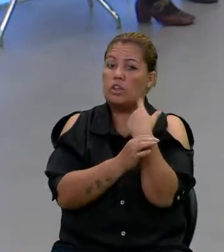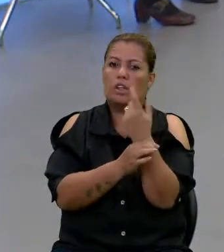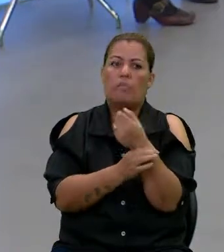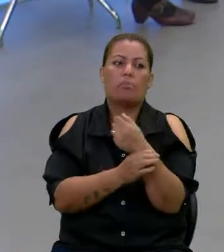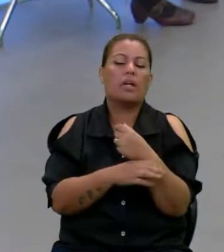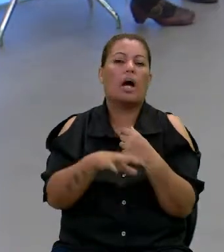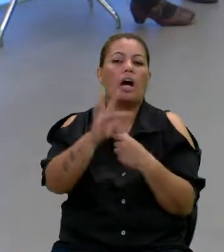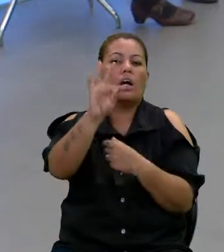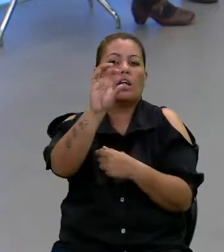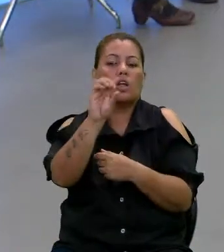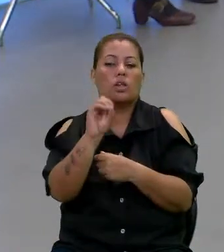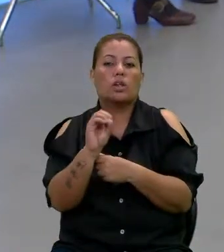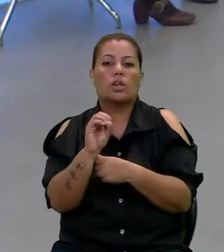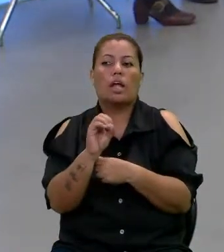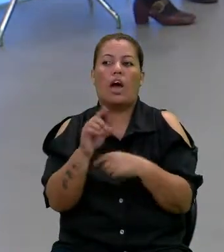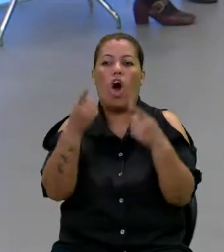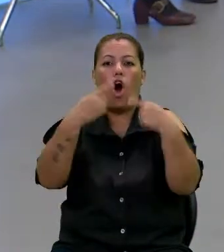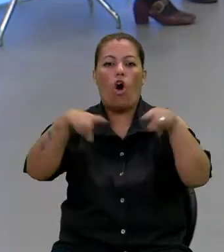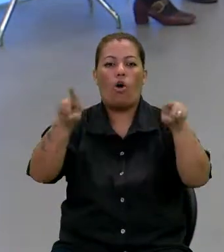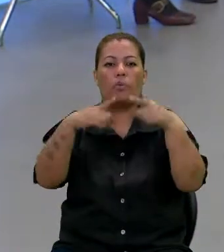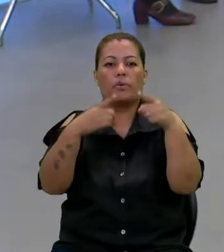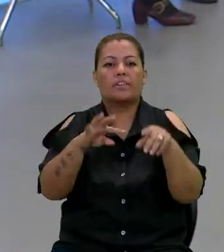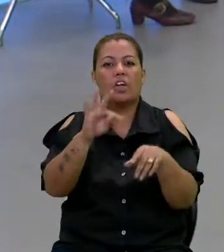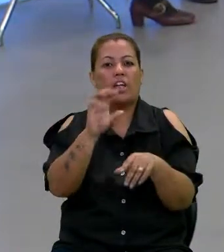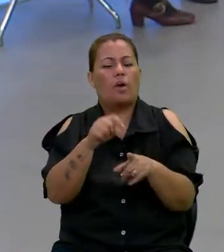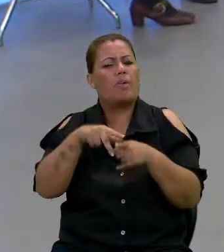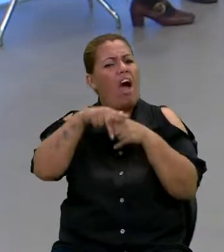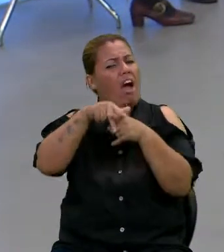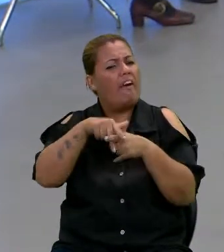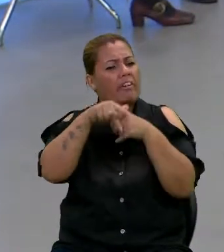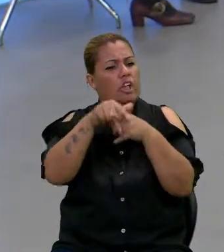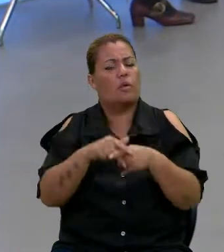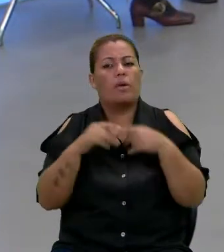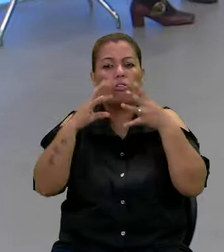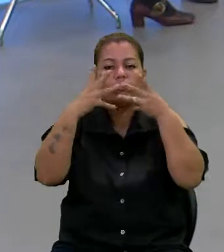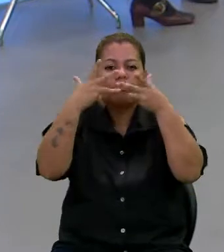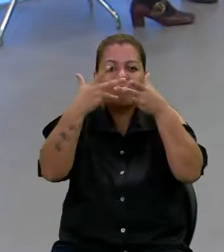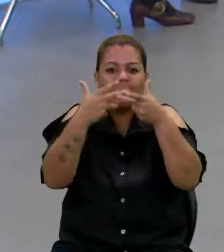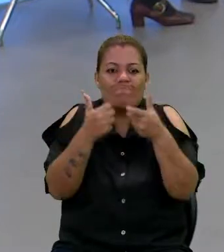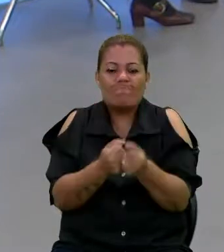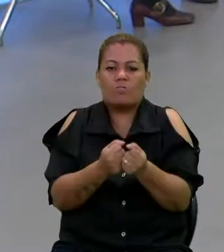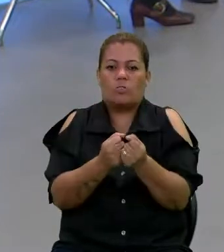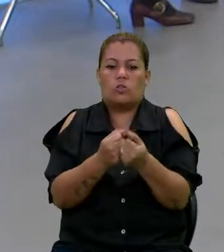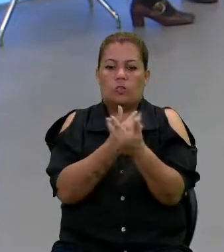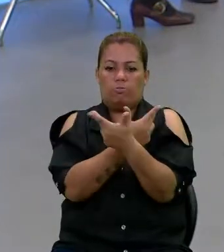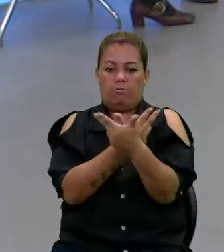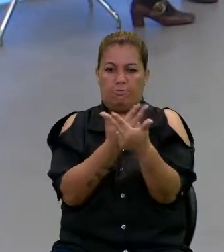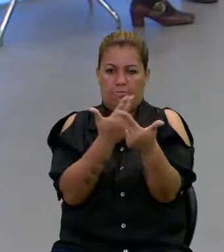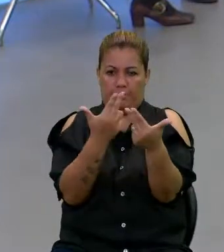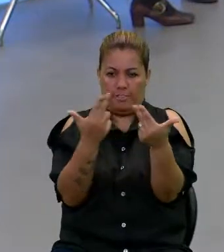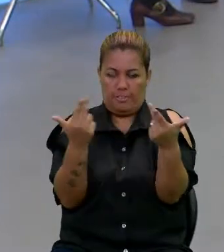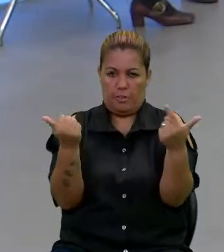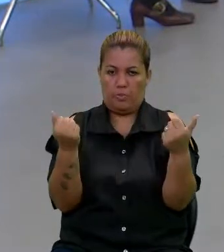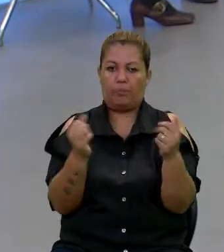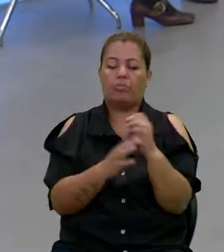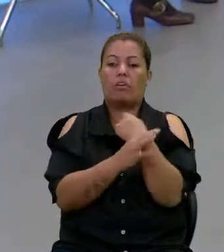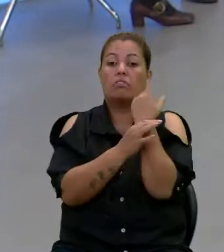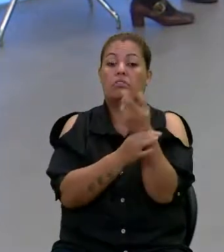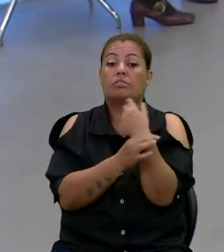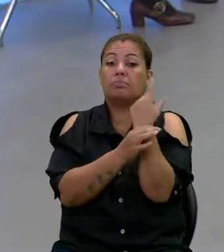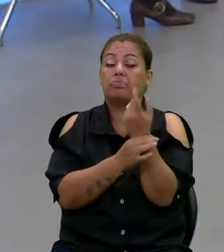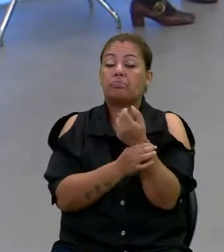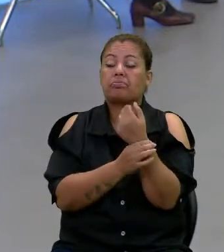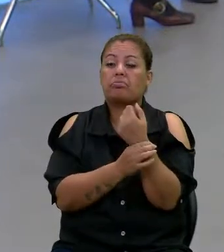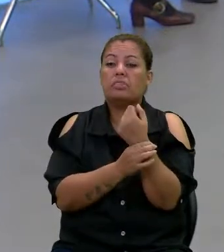ocupacional, neurologista, músico... Todas as... As terapias que